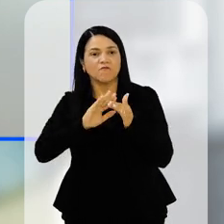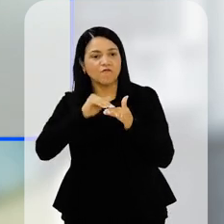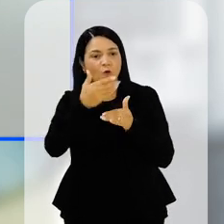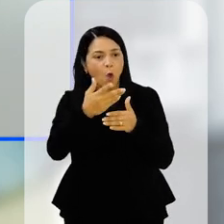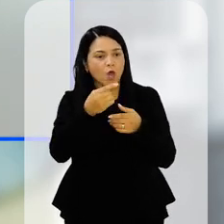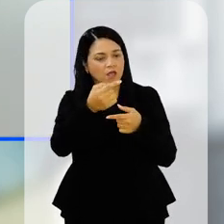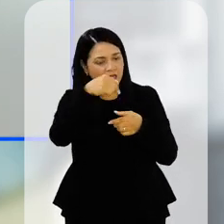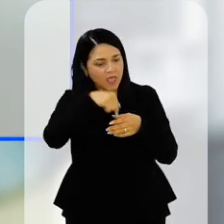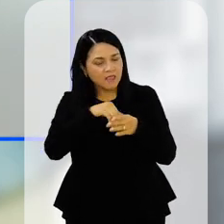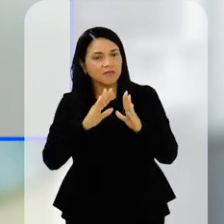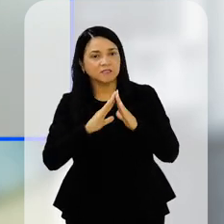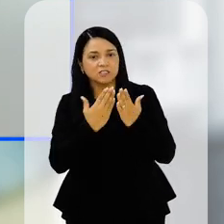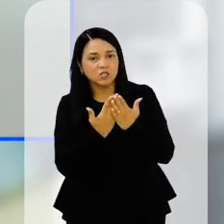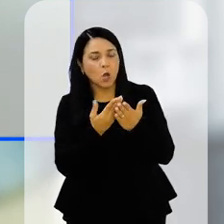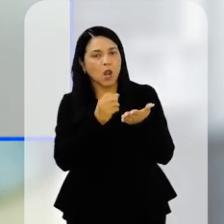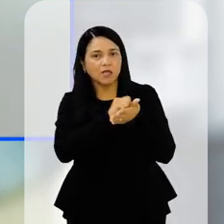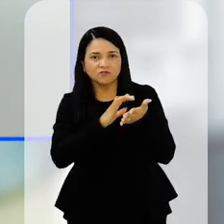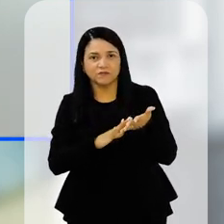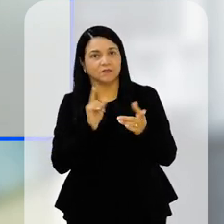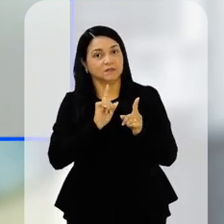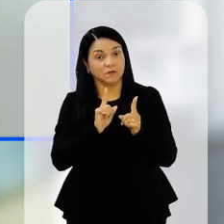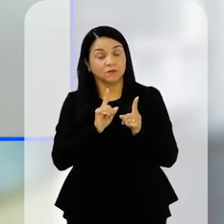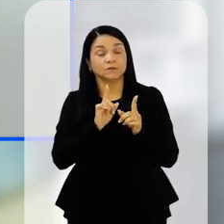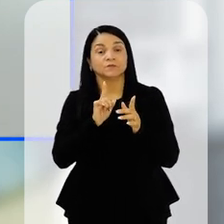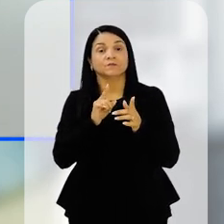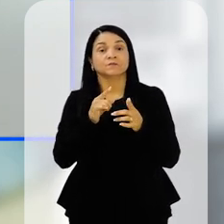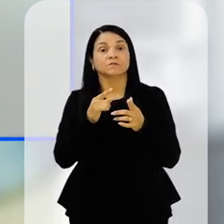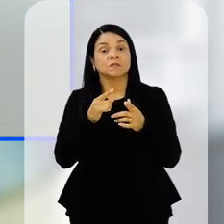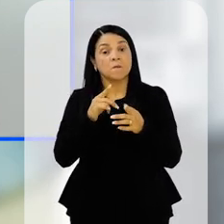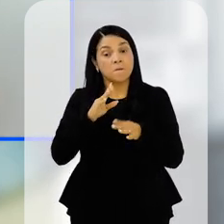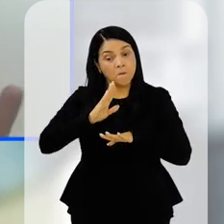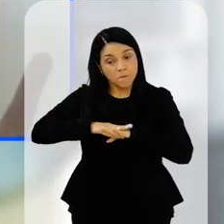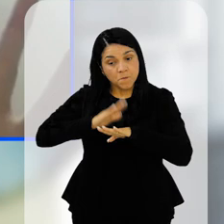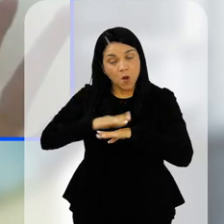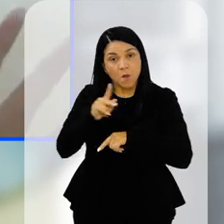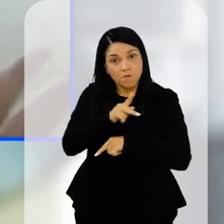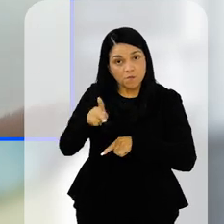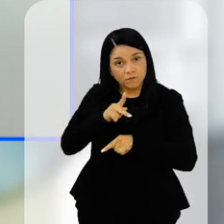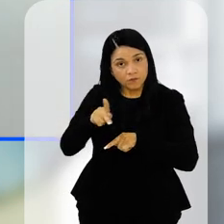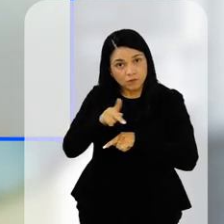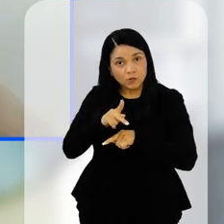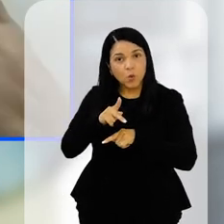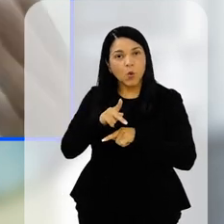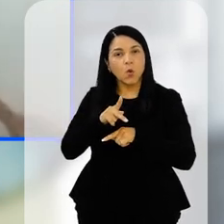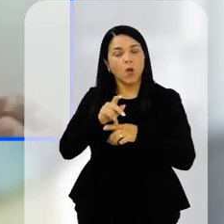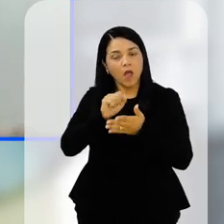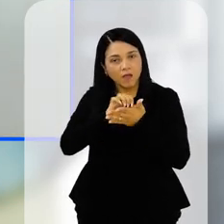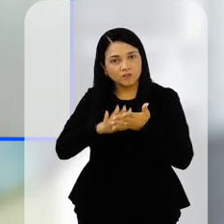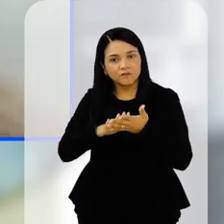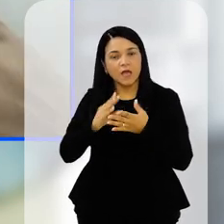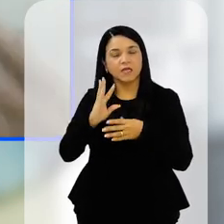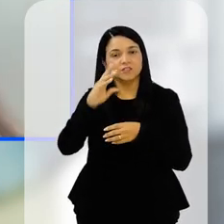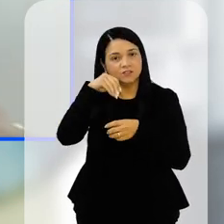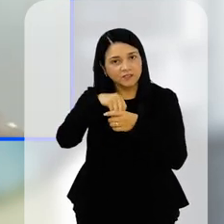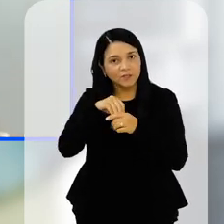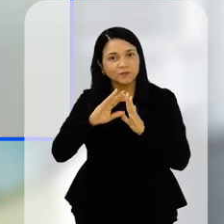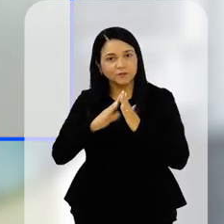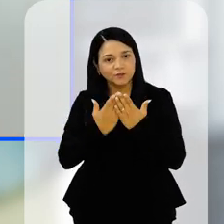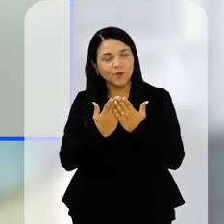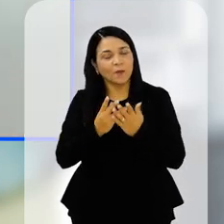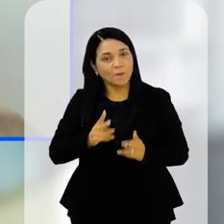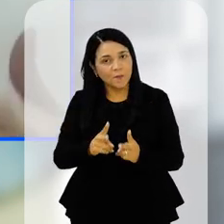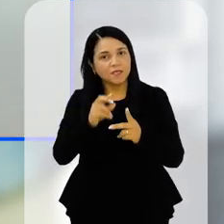e faz as atividades com as crianças. Uma atividade, será que ela é possível de ser feita na escola com esses mesmos